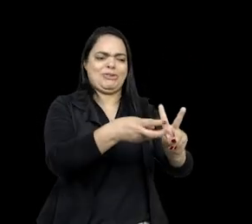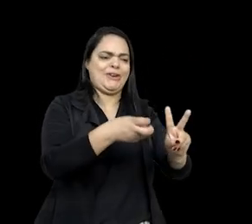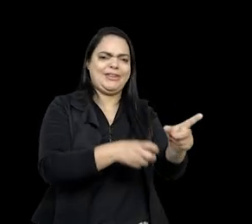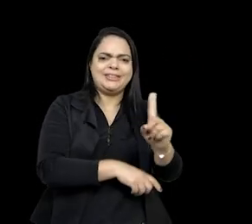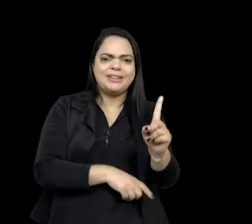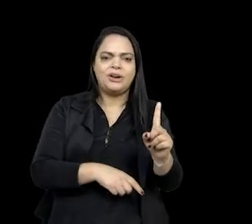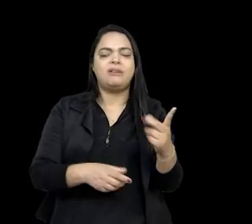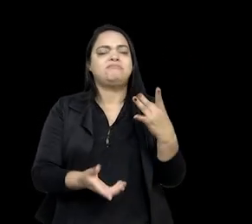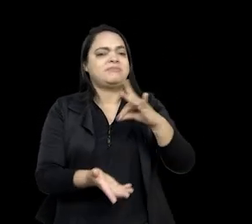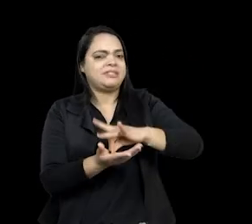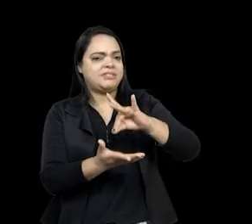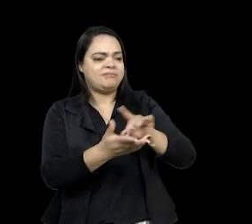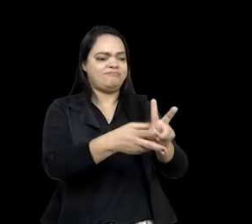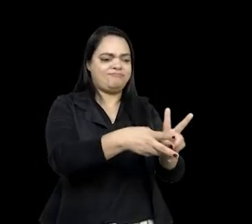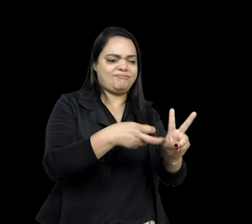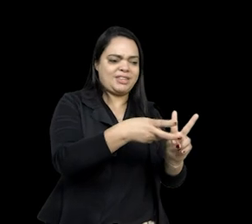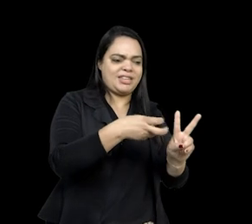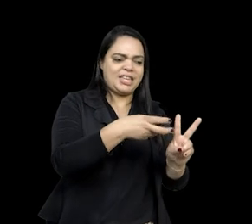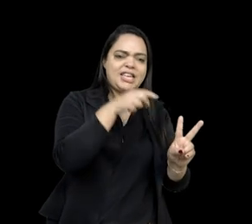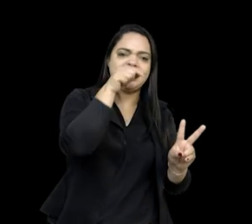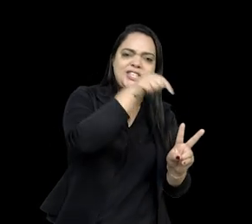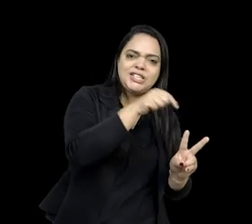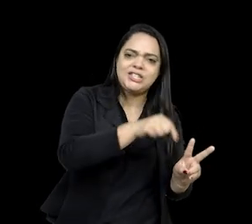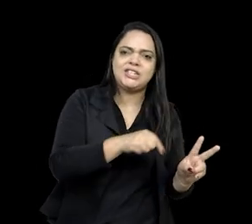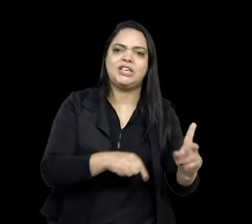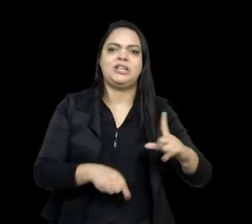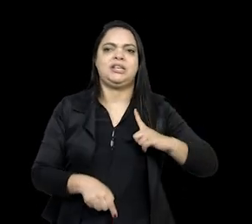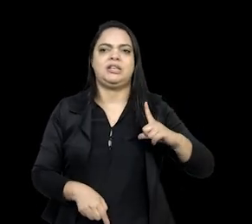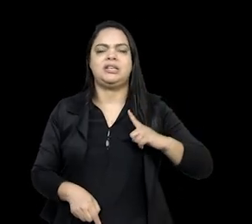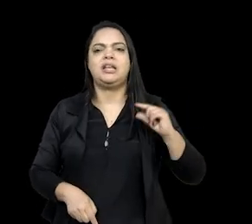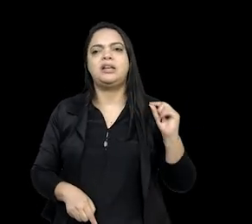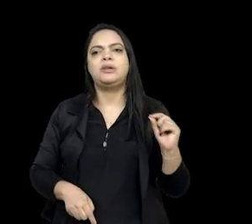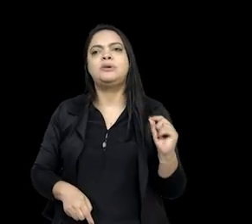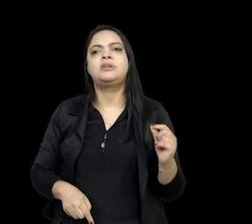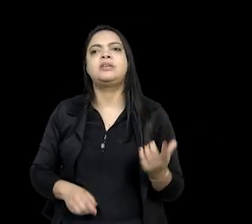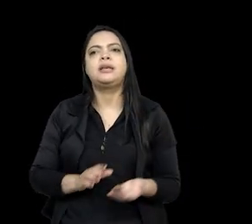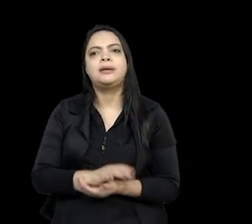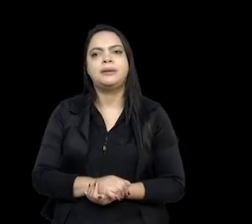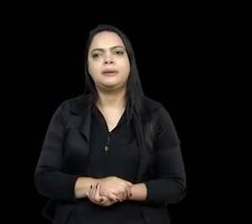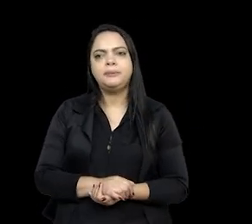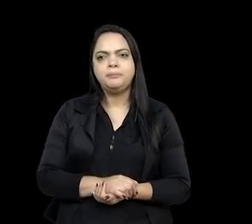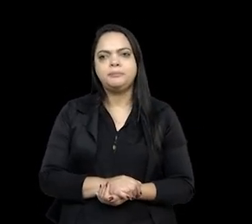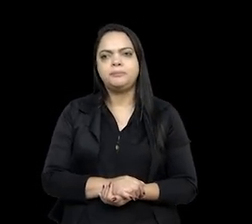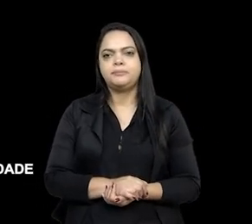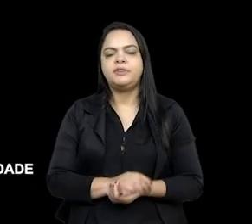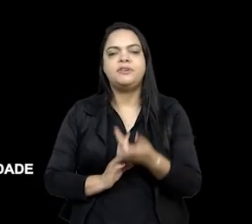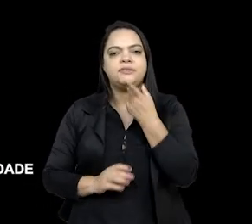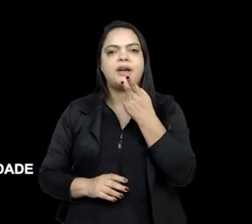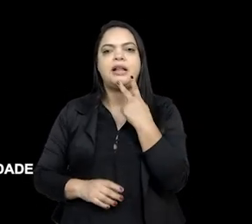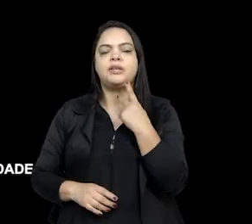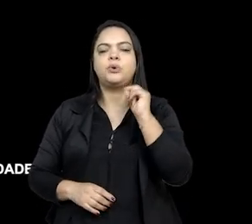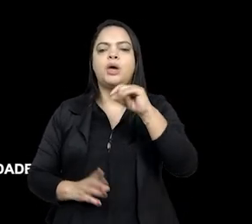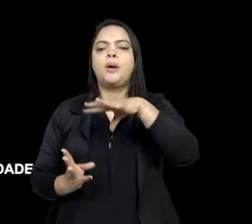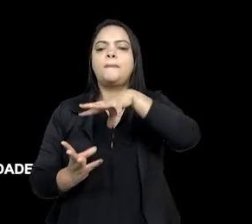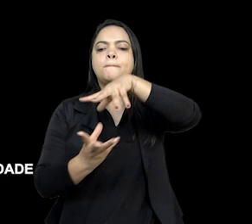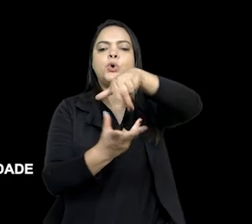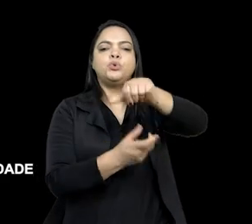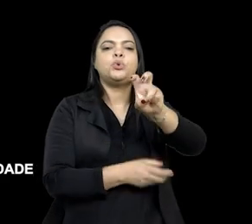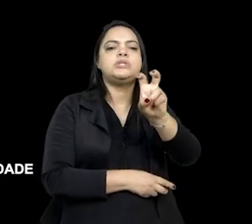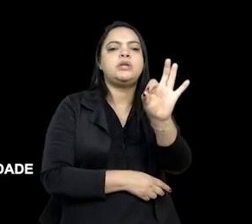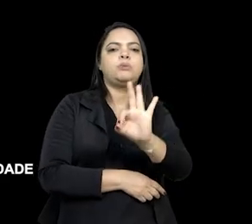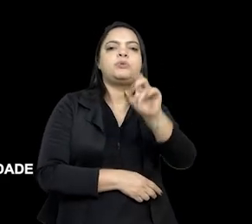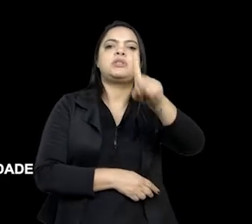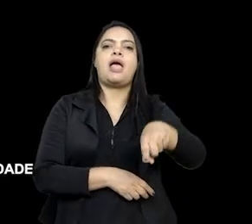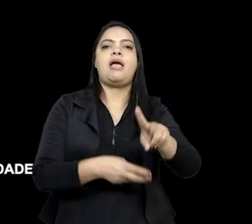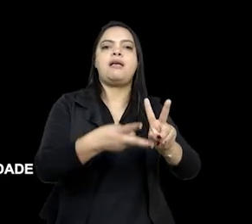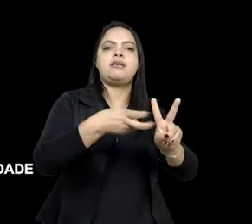verdade, os indígenas têm uma pesquisa recente da Nature que diz que 5% da população mundial é indígena